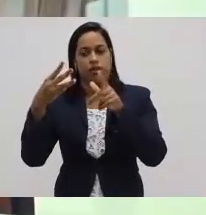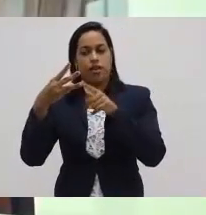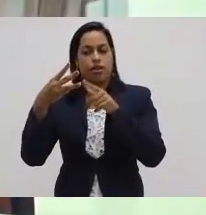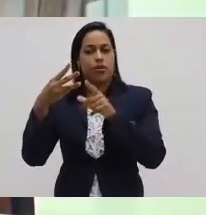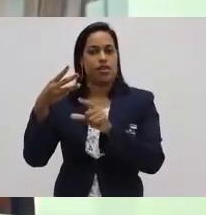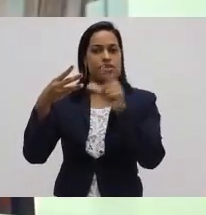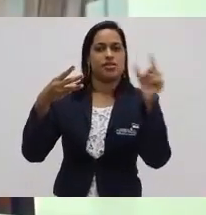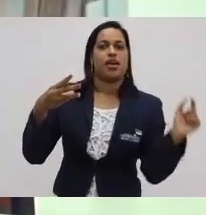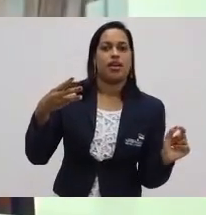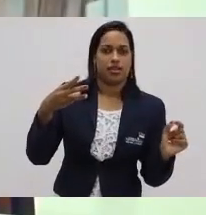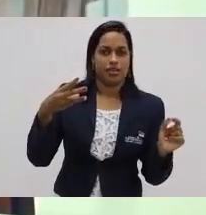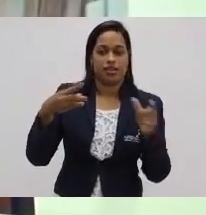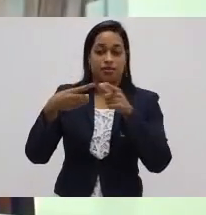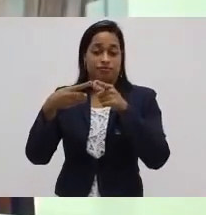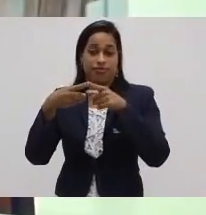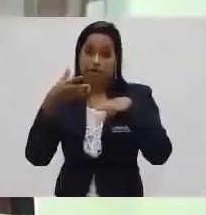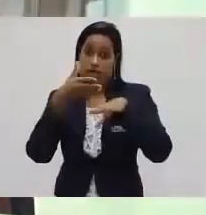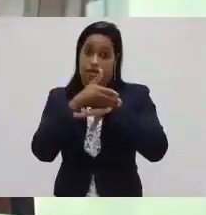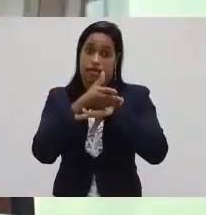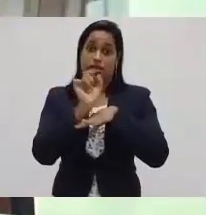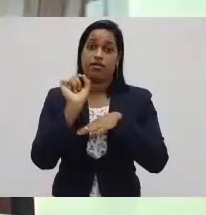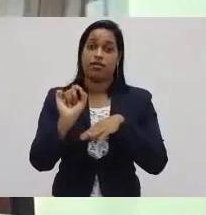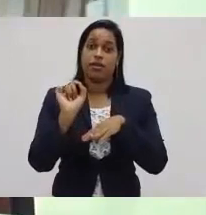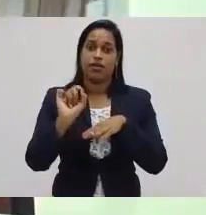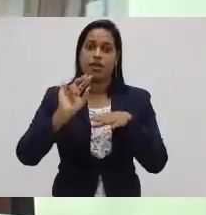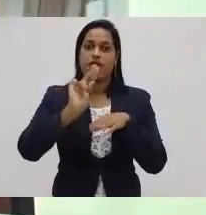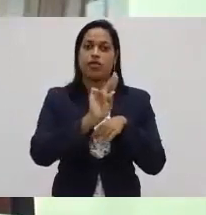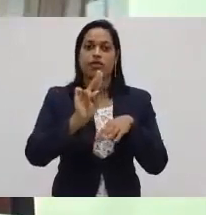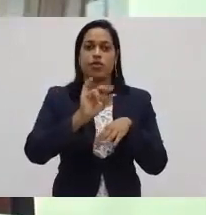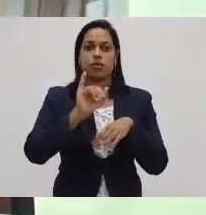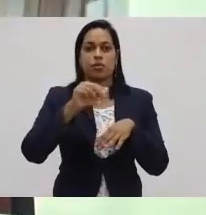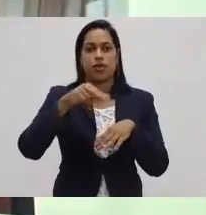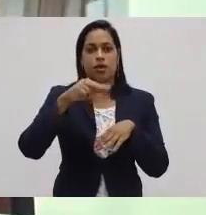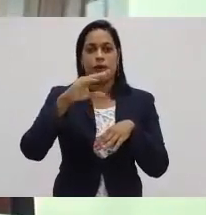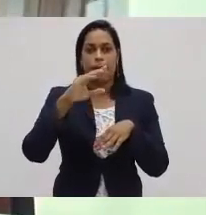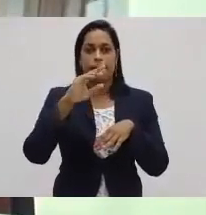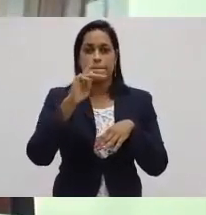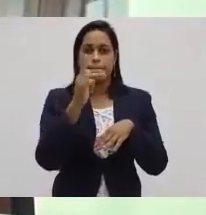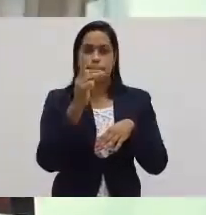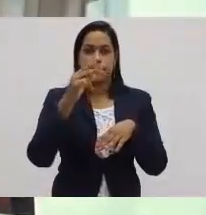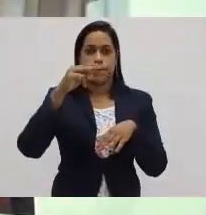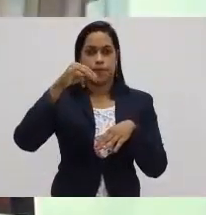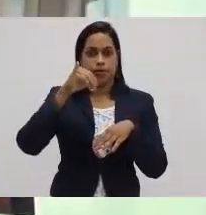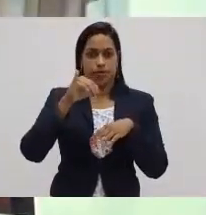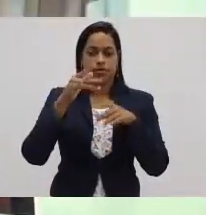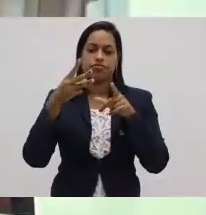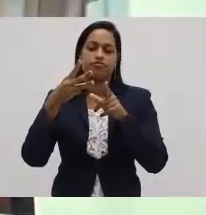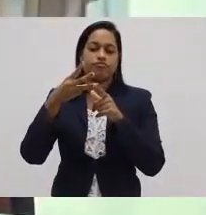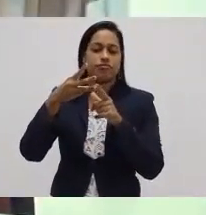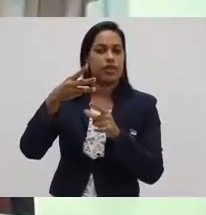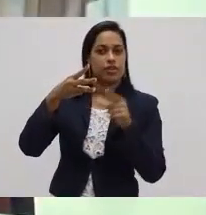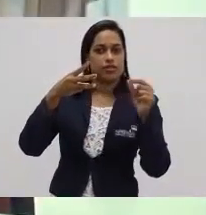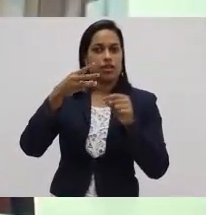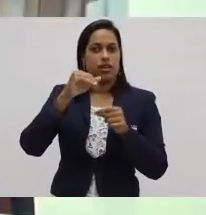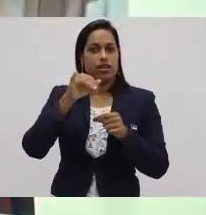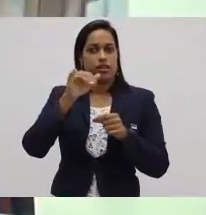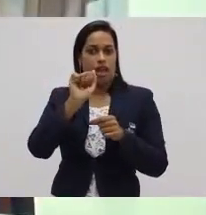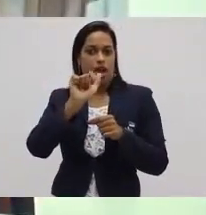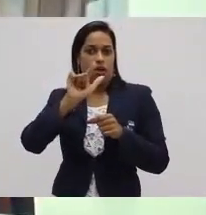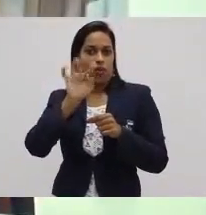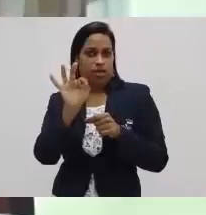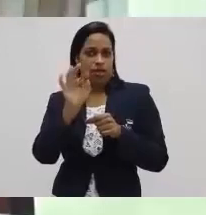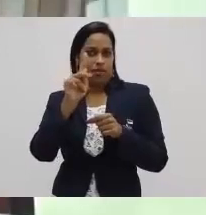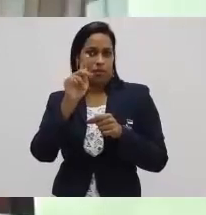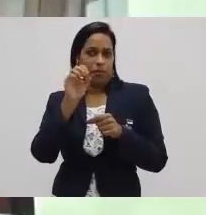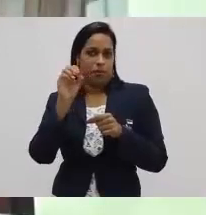saídas. As entradas também são chamadas de input e as saídas de output. Essas entradas são,